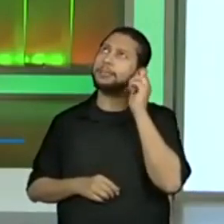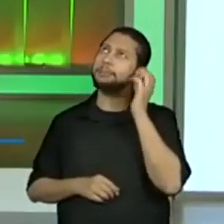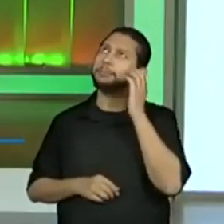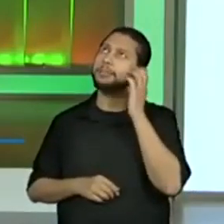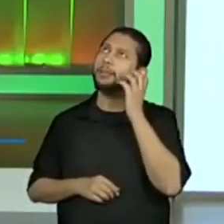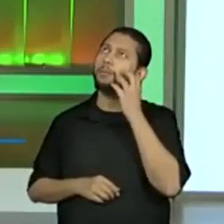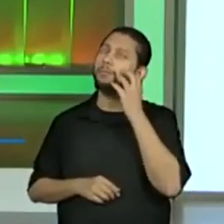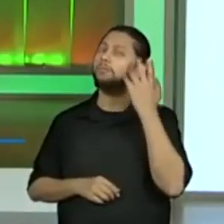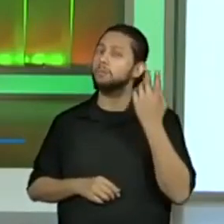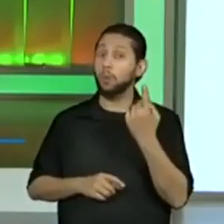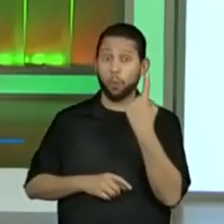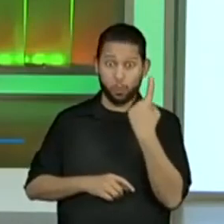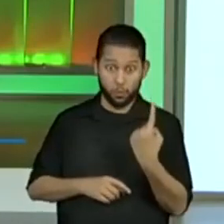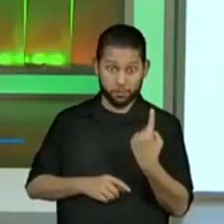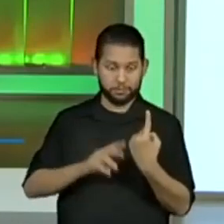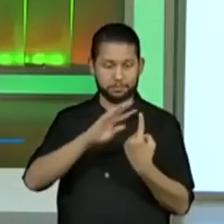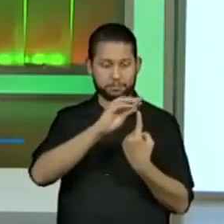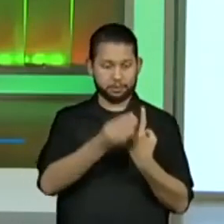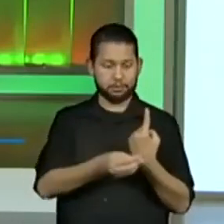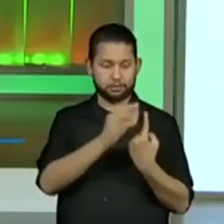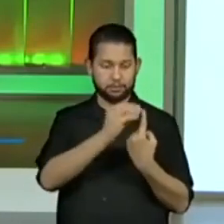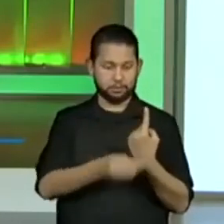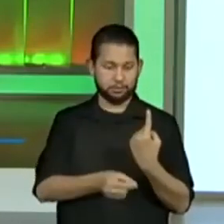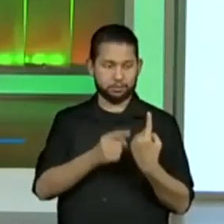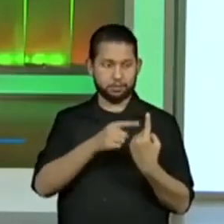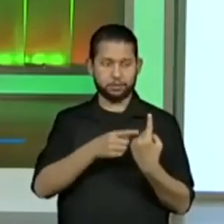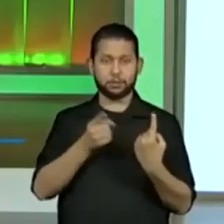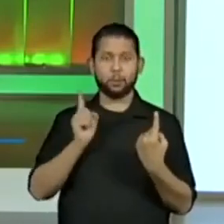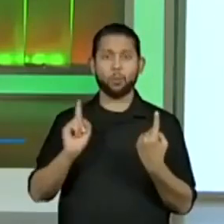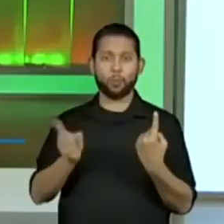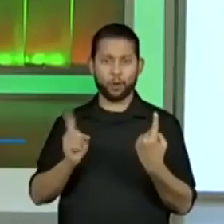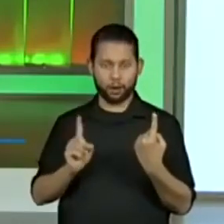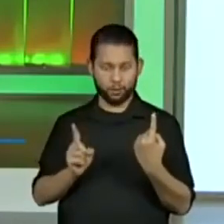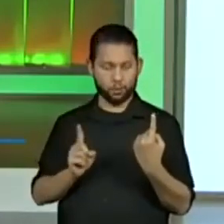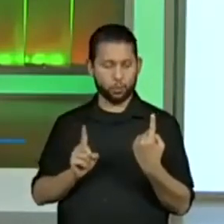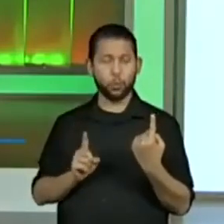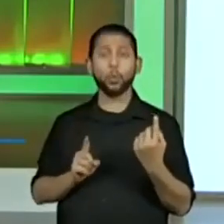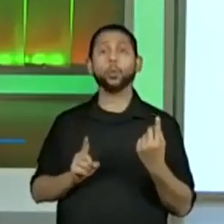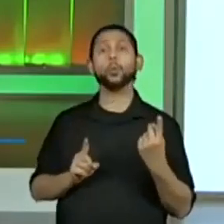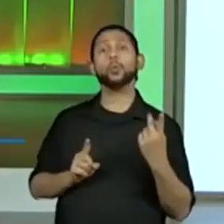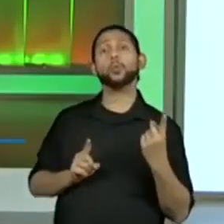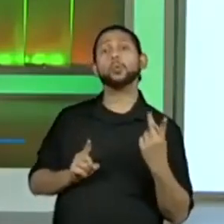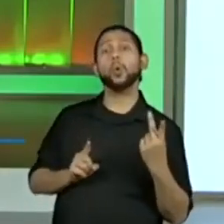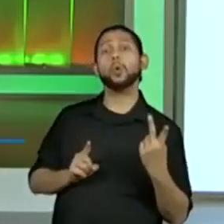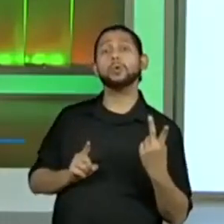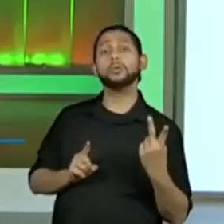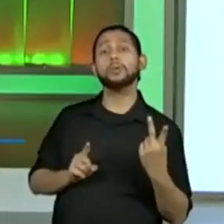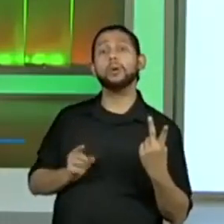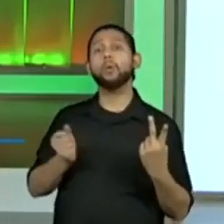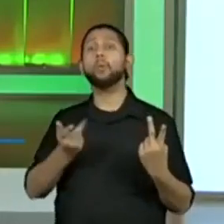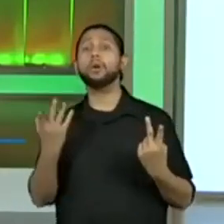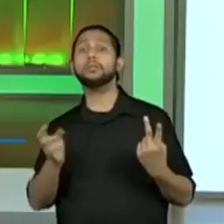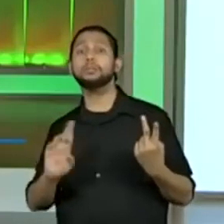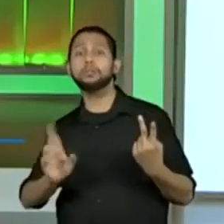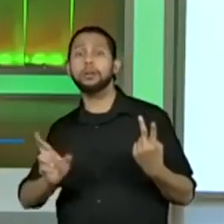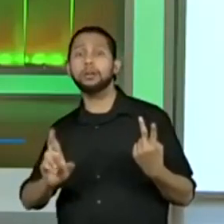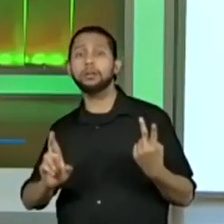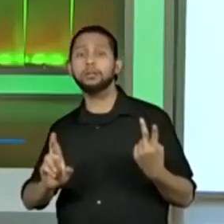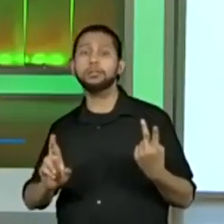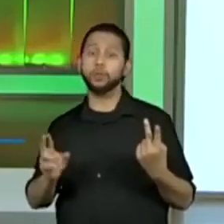custasse R$,00, uma dúzia custaria R 12,00.